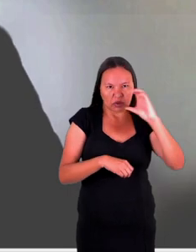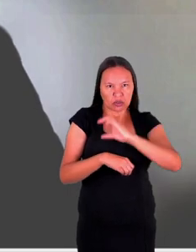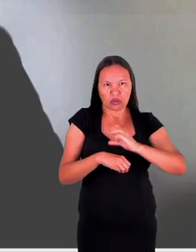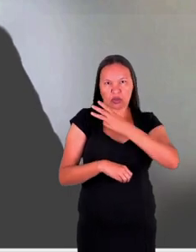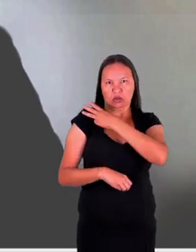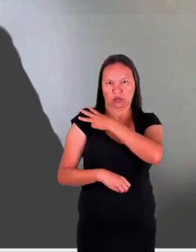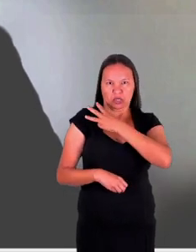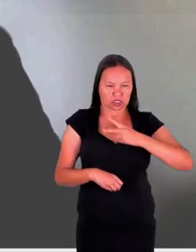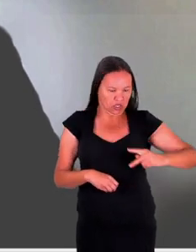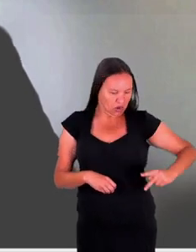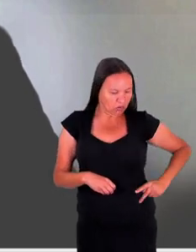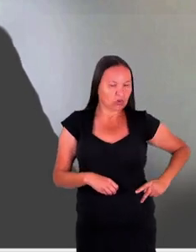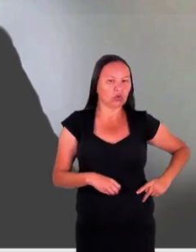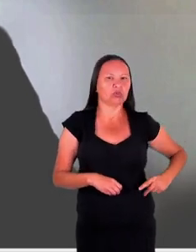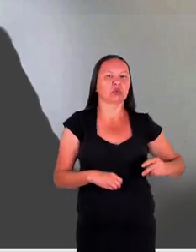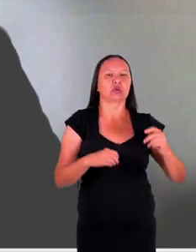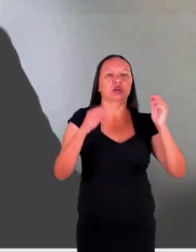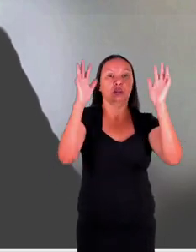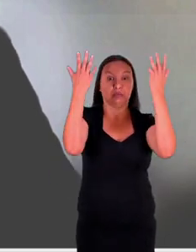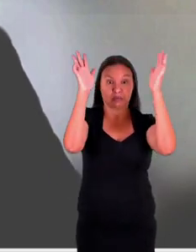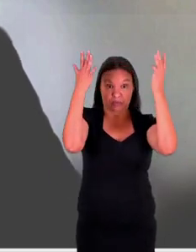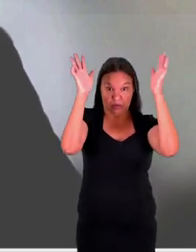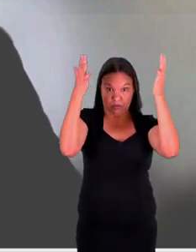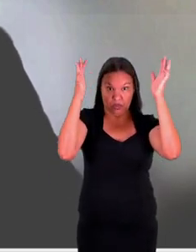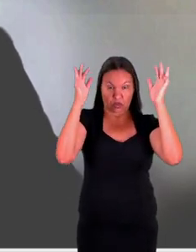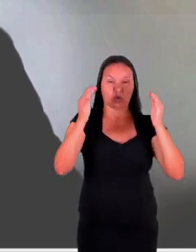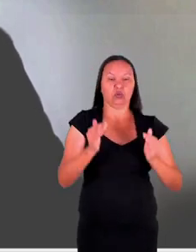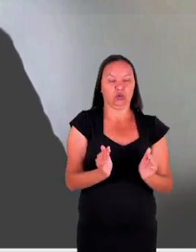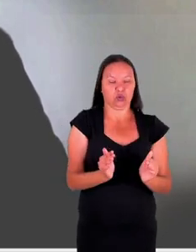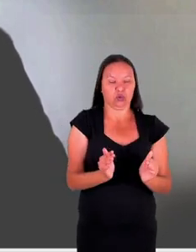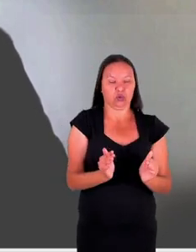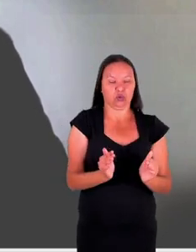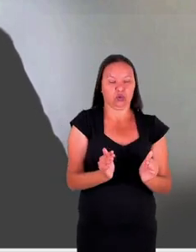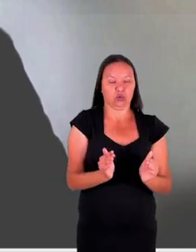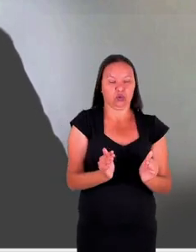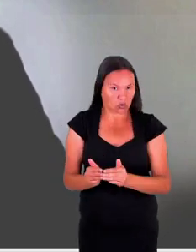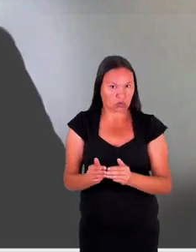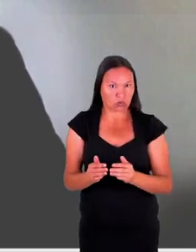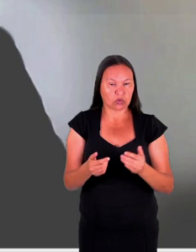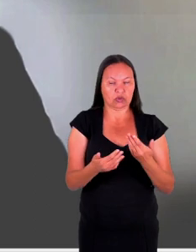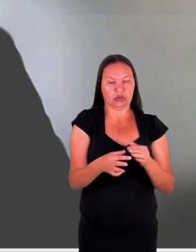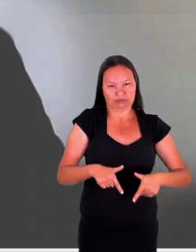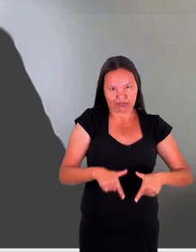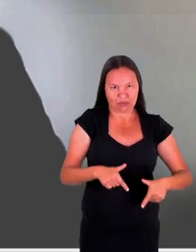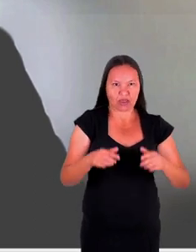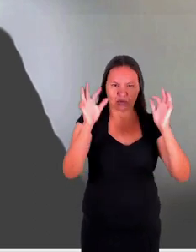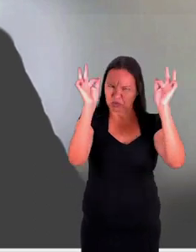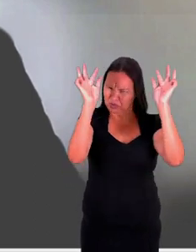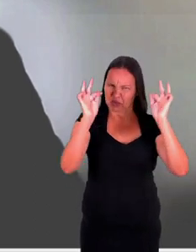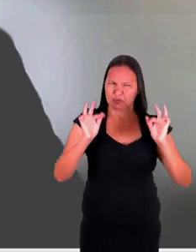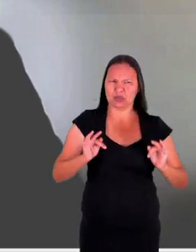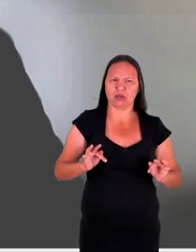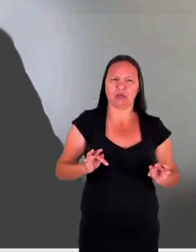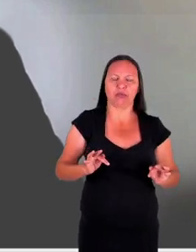esse trabalho desse grupo belíssimo de atenção às vítimas que eu acho que tem, de fato,